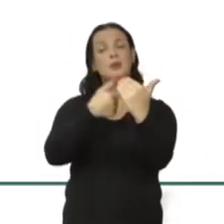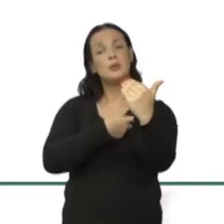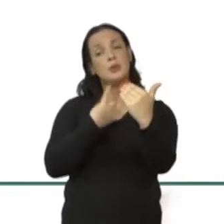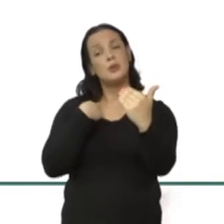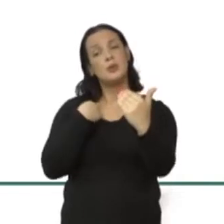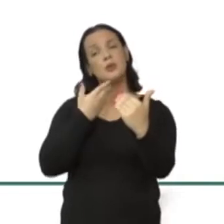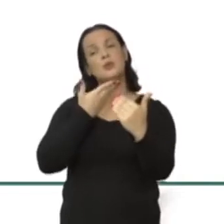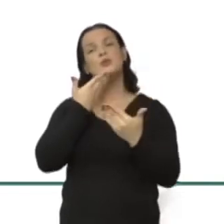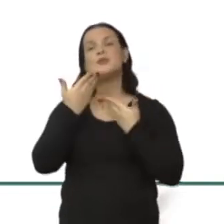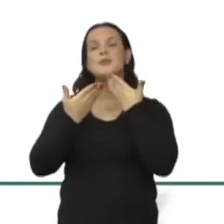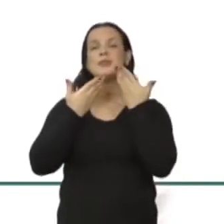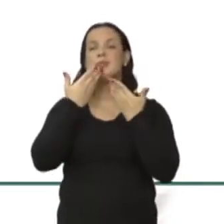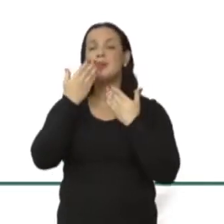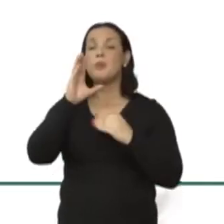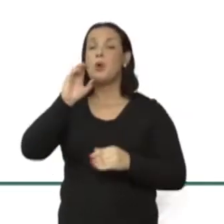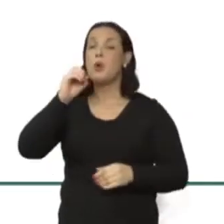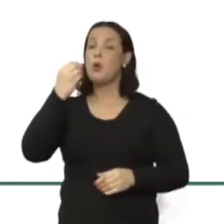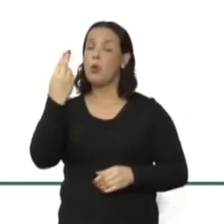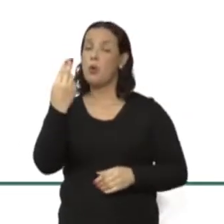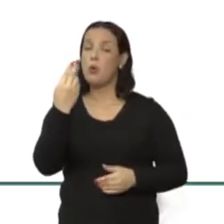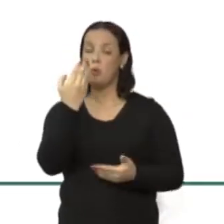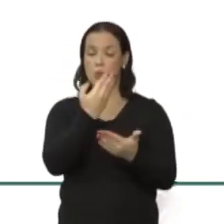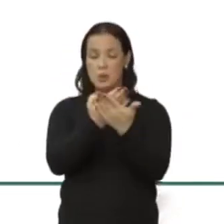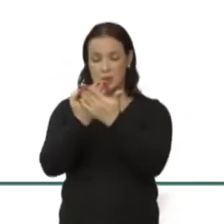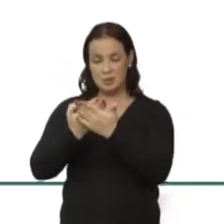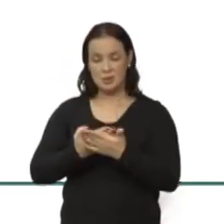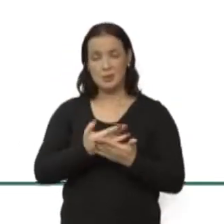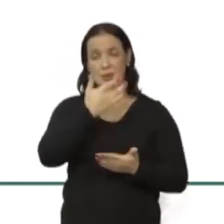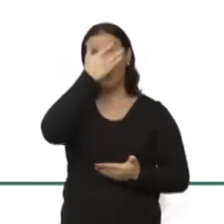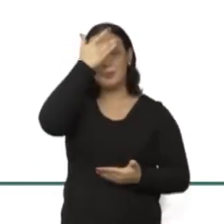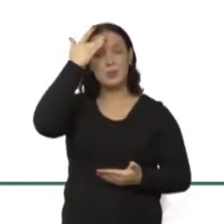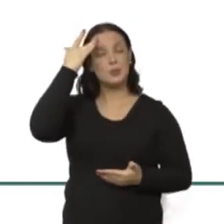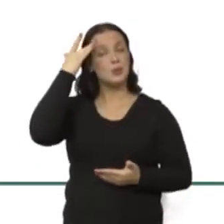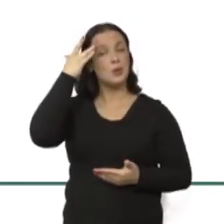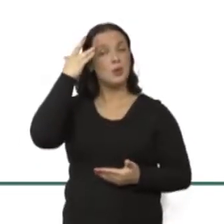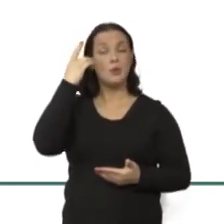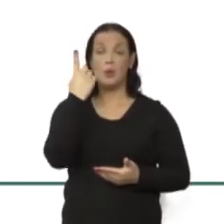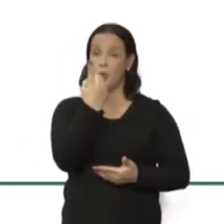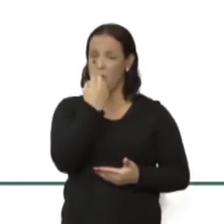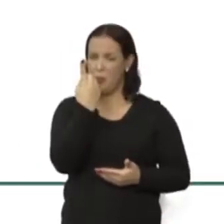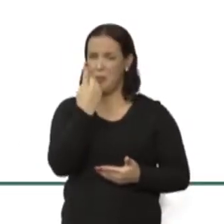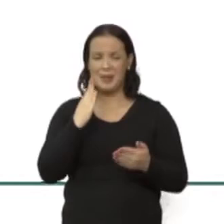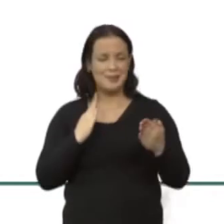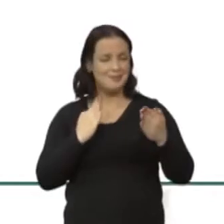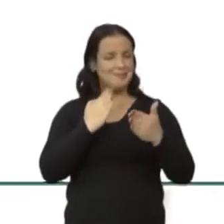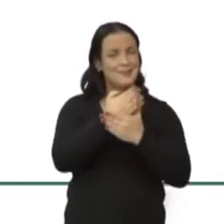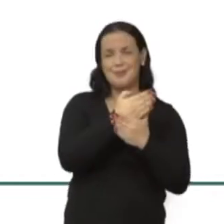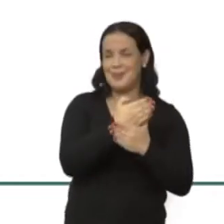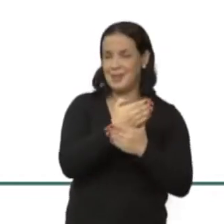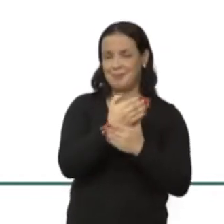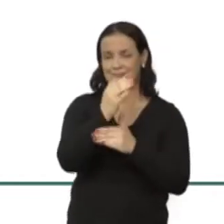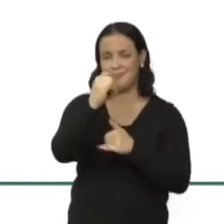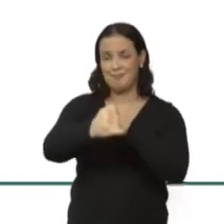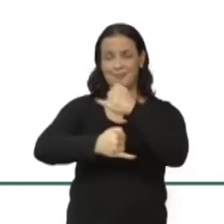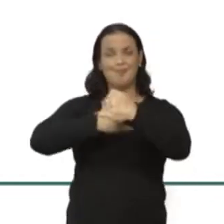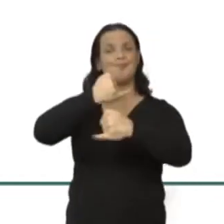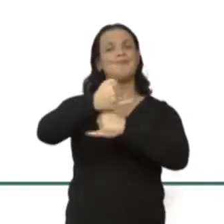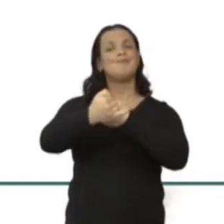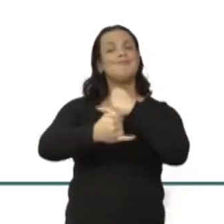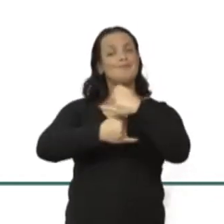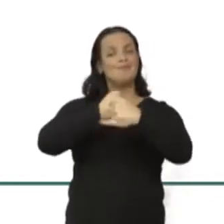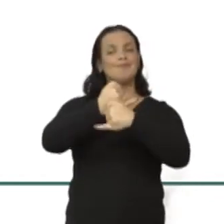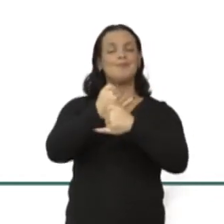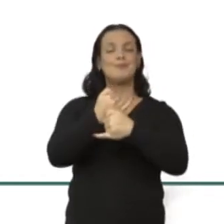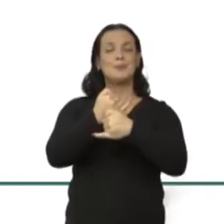ou estudando, a gente tem uma pessoa que sequer tem acesso à internet. Então, a gente tem os desafios da exclusão